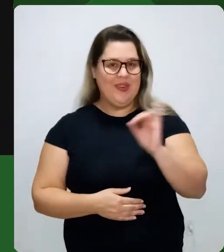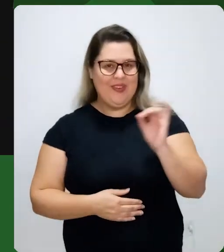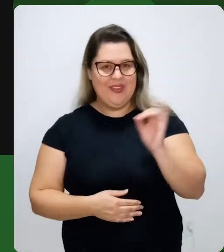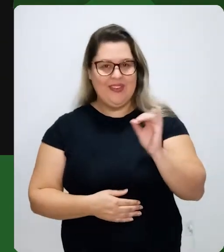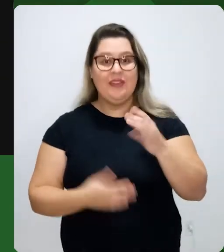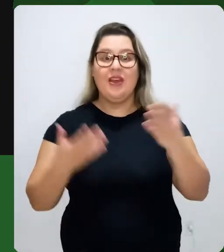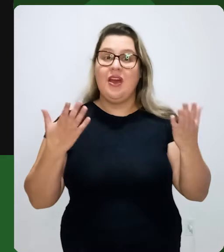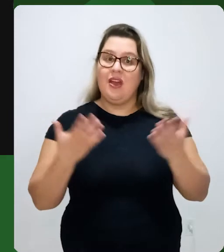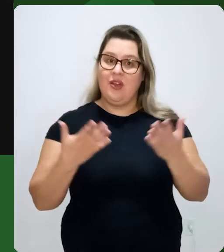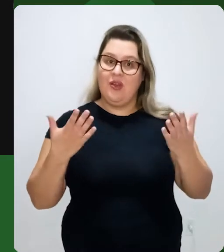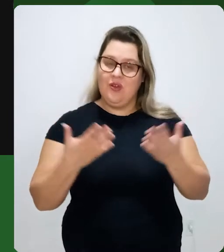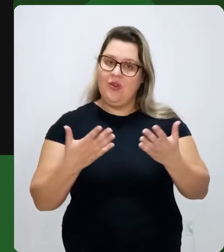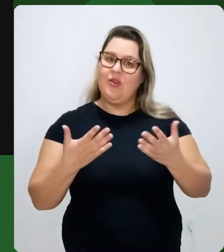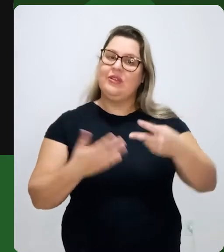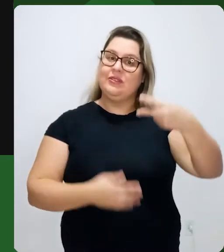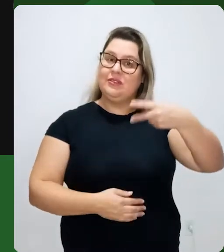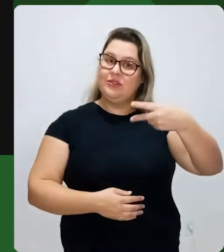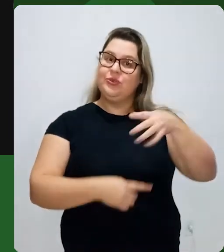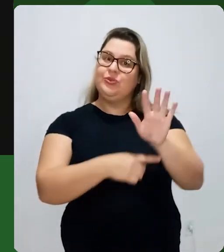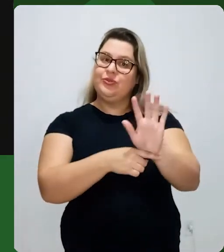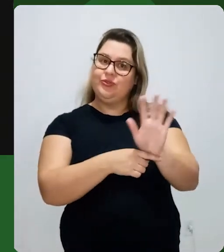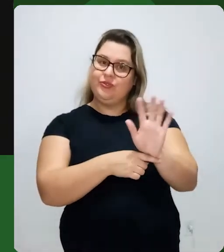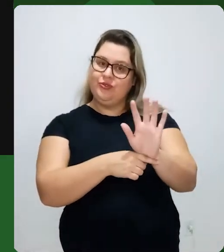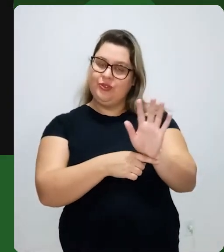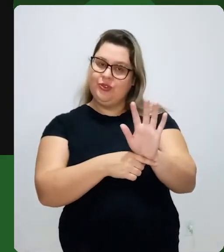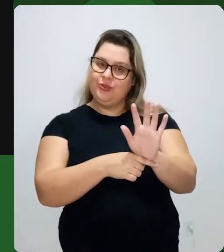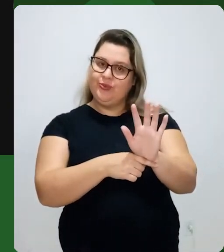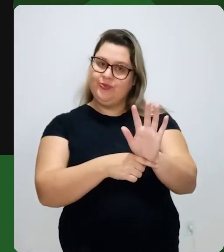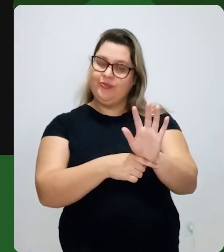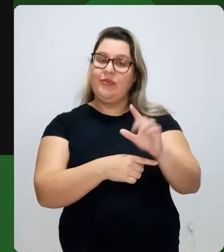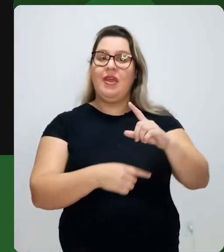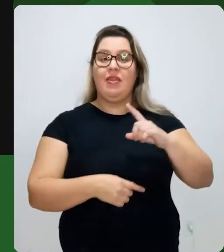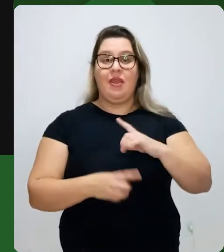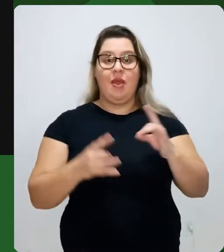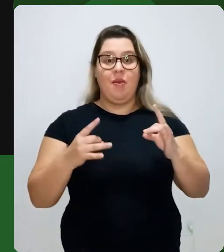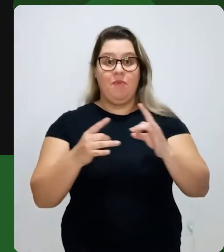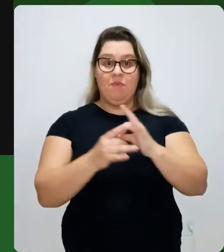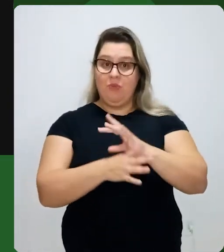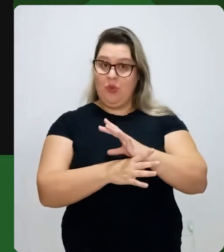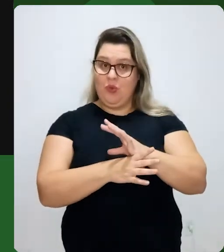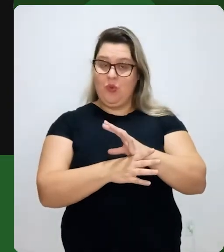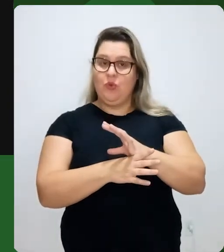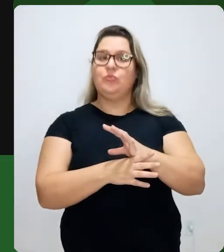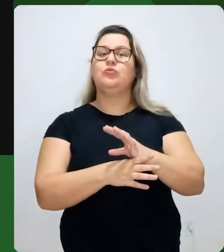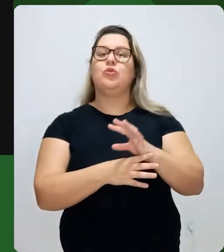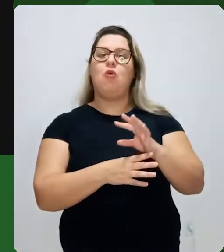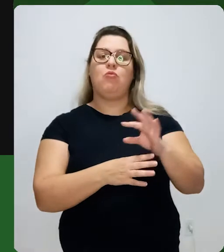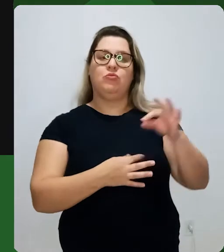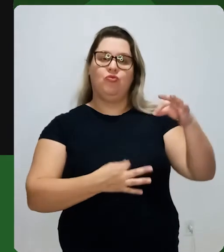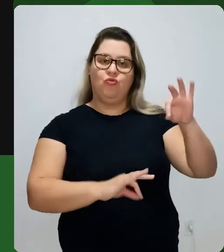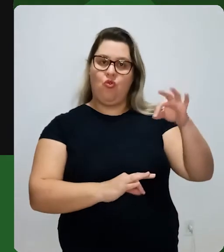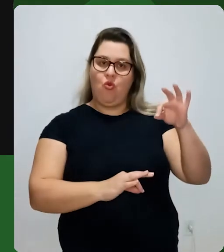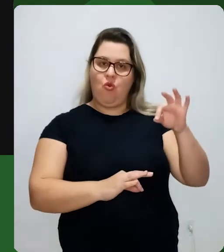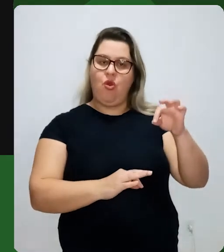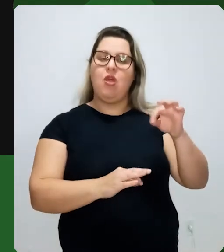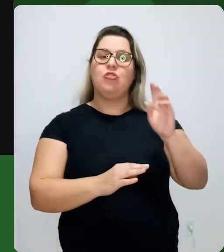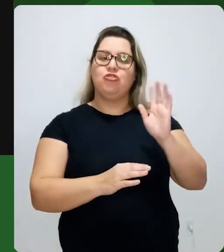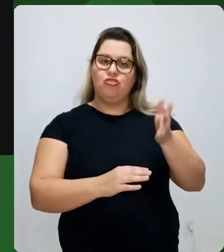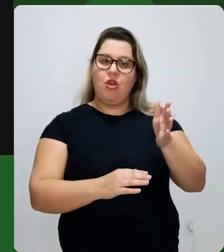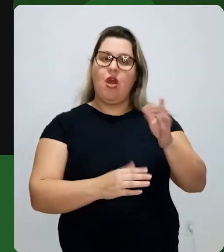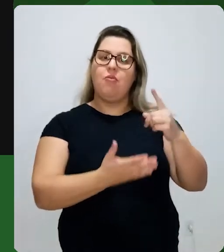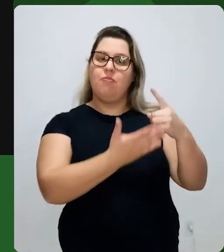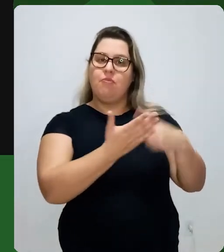Oi, gente! Então, agora nós vamos pro segundo vídeo. Nós já temos todas as marcações feitas, agora nós vamos partir pra